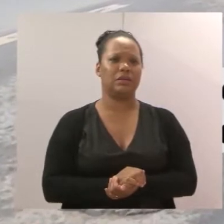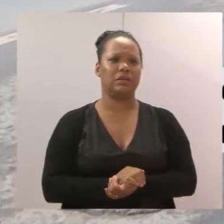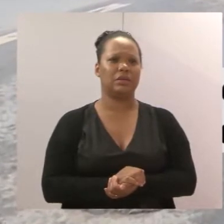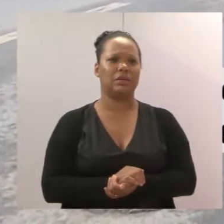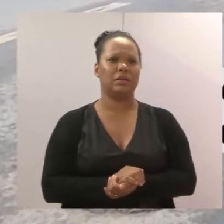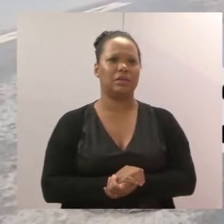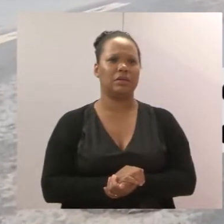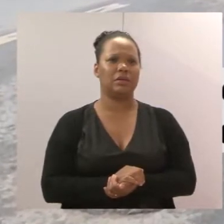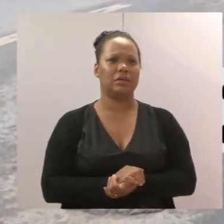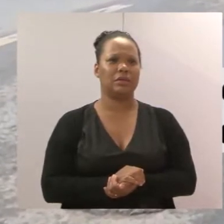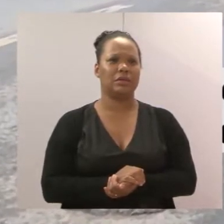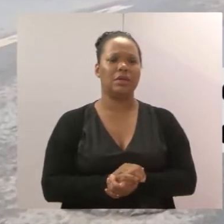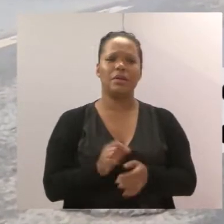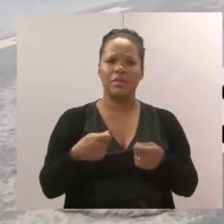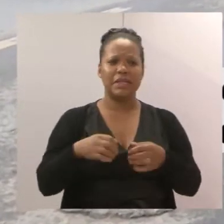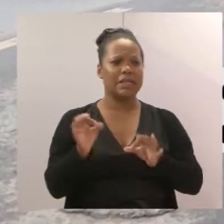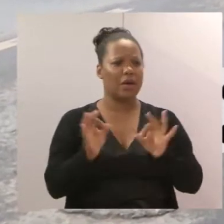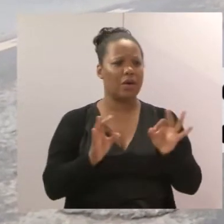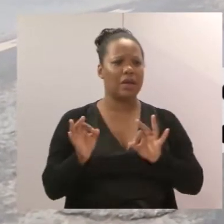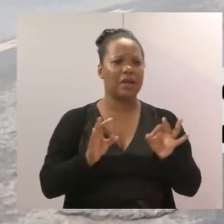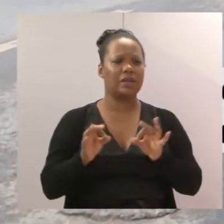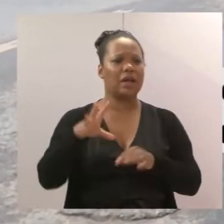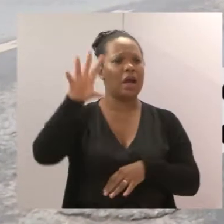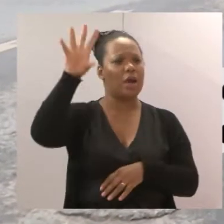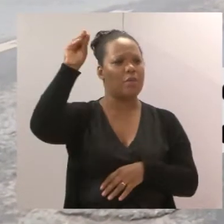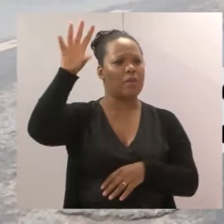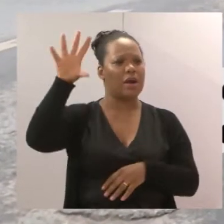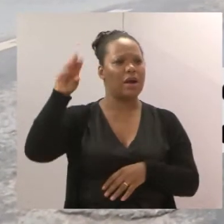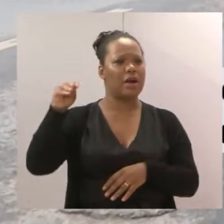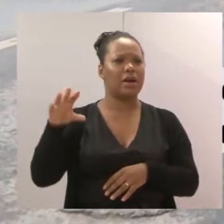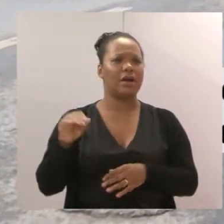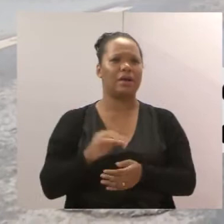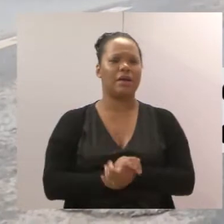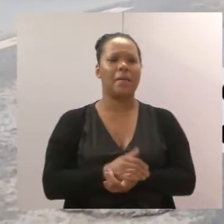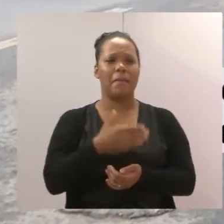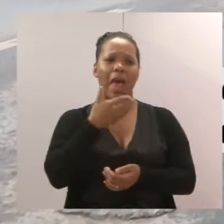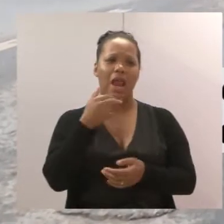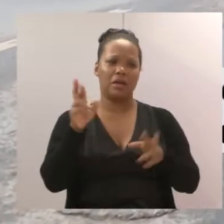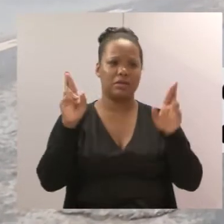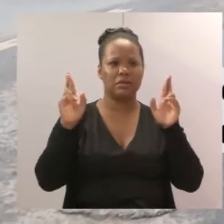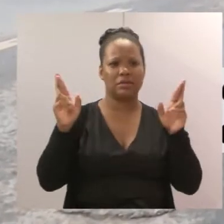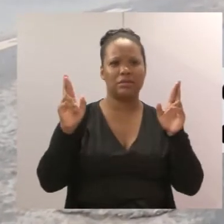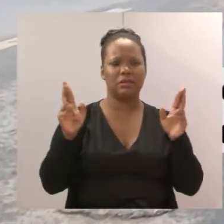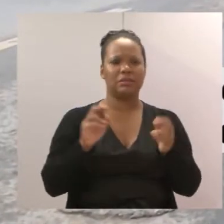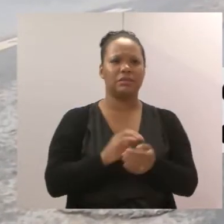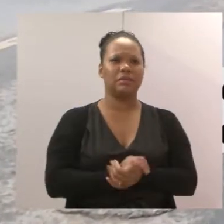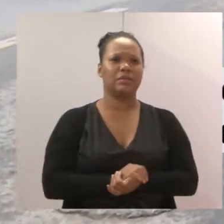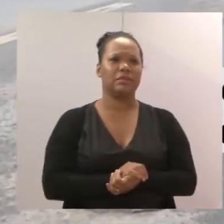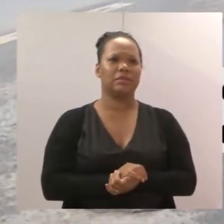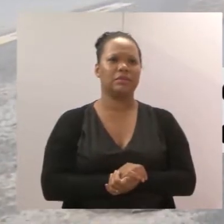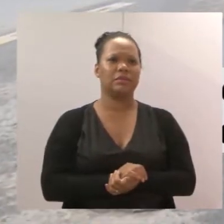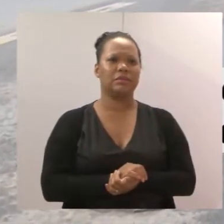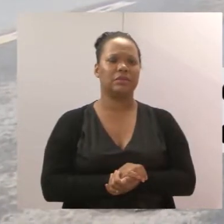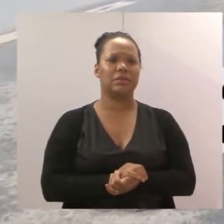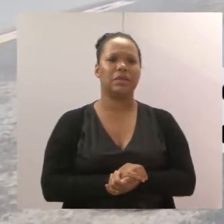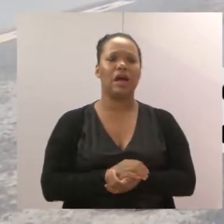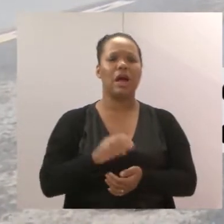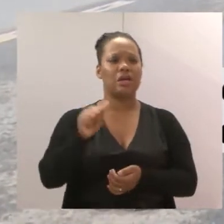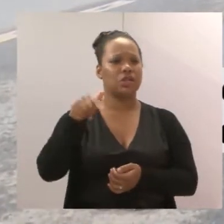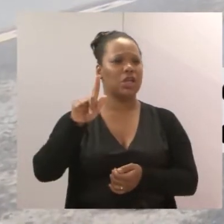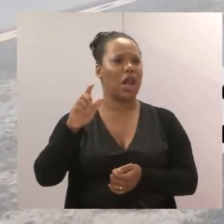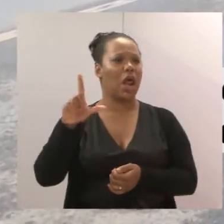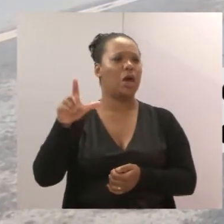precisa aqui de uma sinalização, de um radar aqui para ver se melhora aqui, daqui a pouco vai acabar morrendo gente aqui, né, Sr. Valmir? Sr. Anjo,